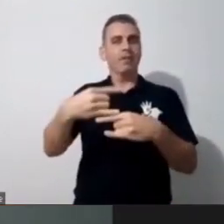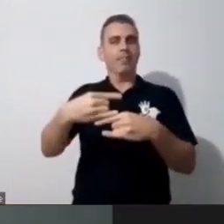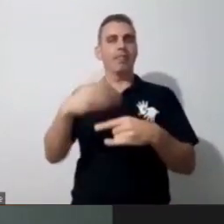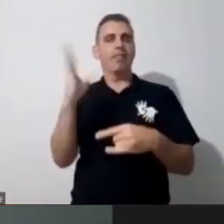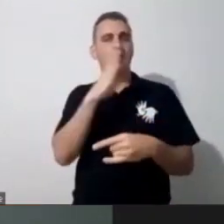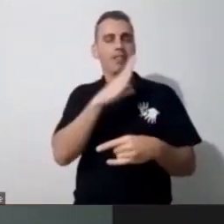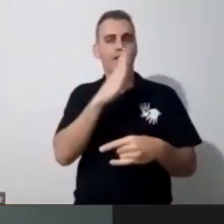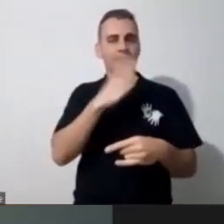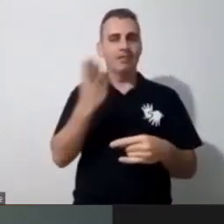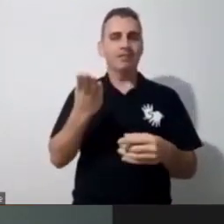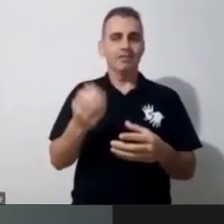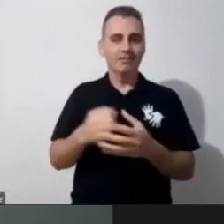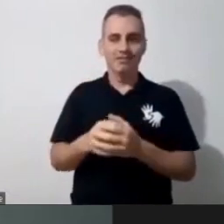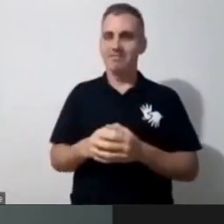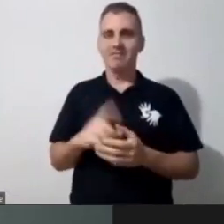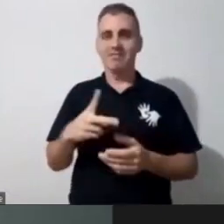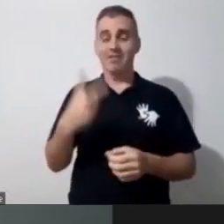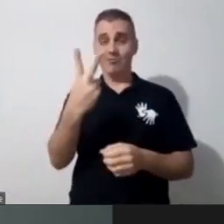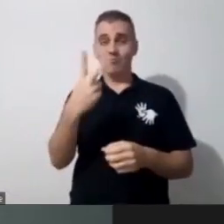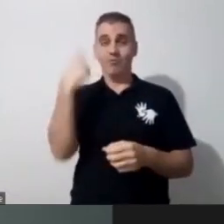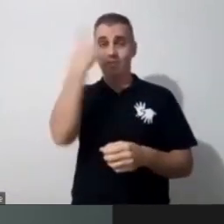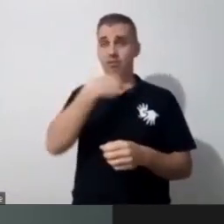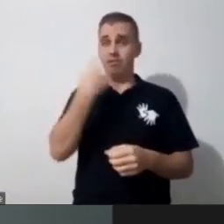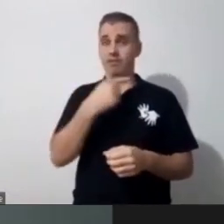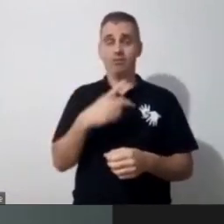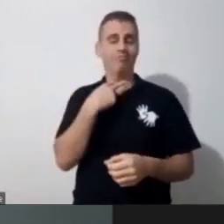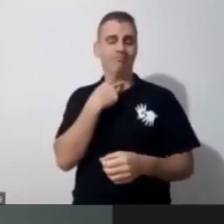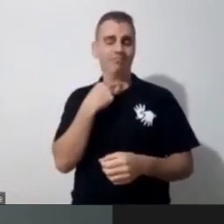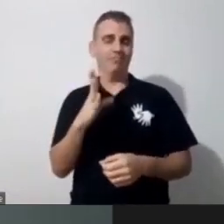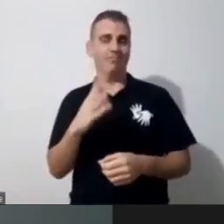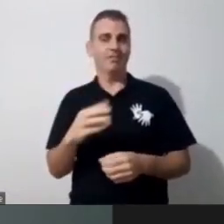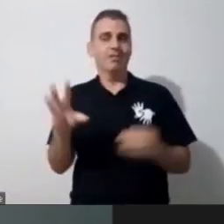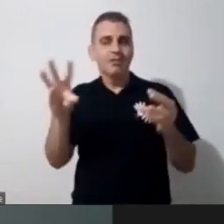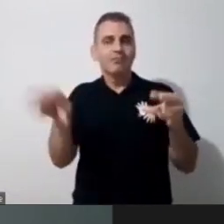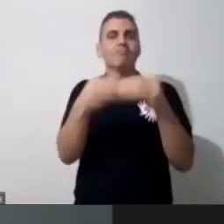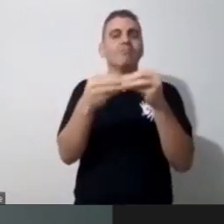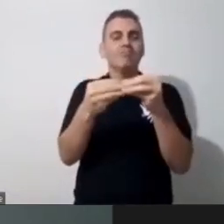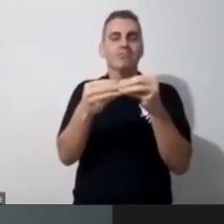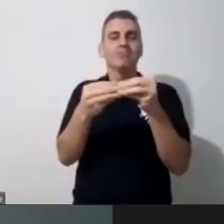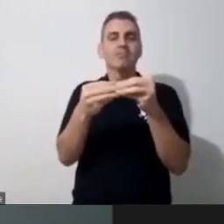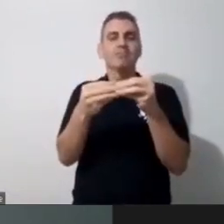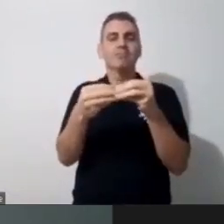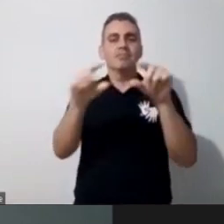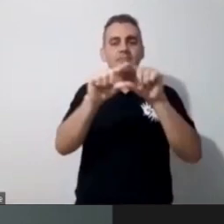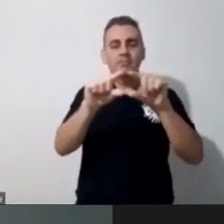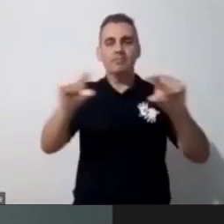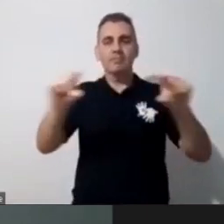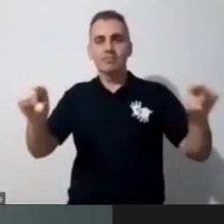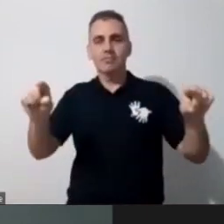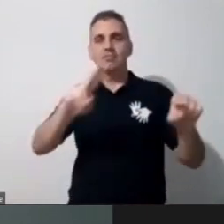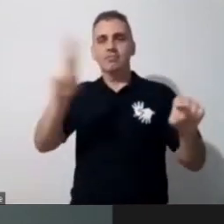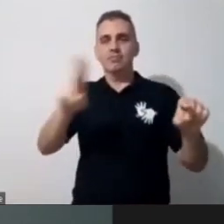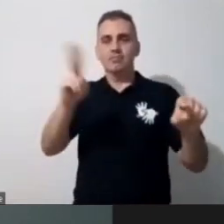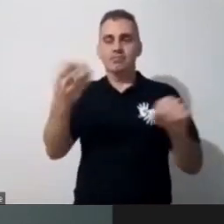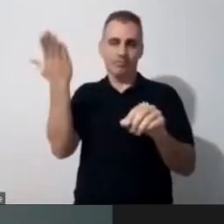minha despedida de duas horas, tudo bem, eu vou só resumir com uma frase que a gente já usou há um tempo atrás, eu